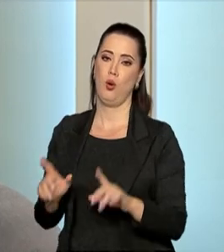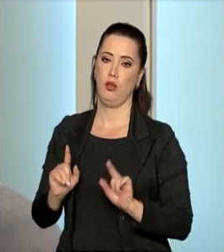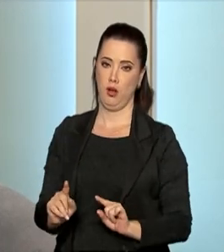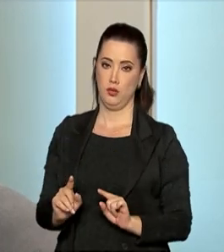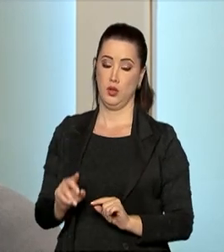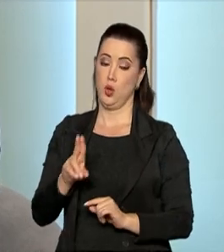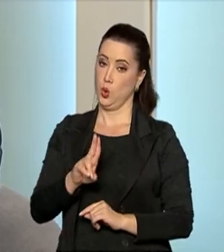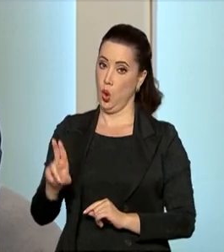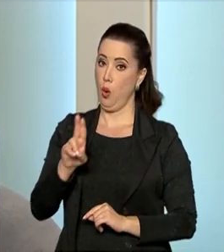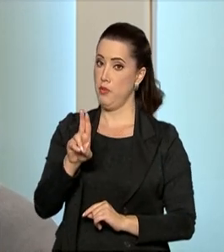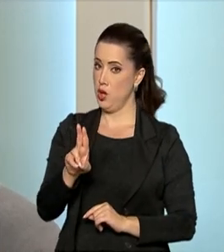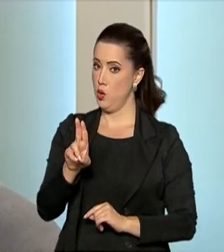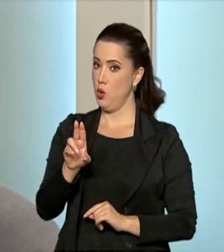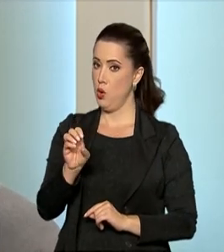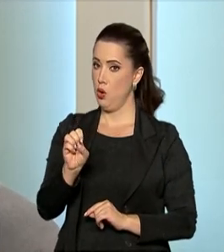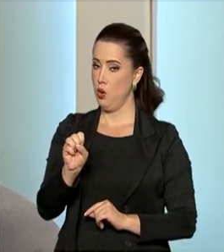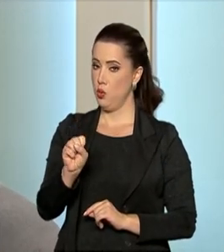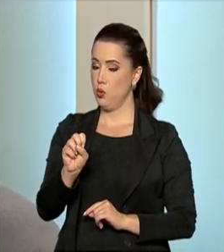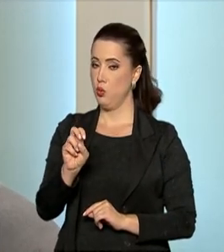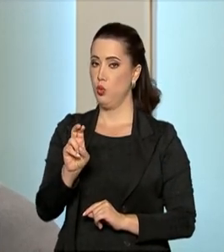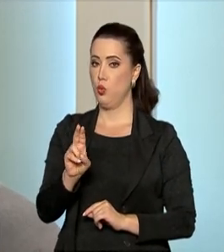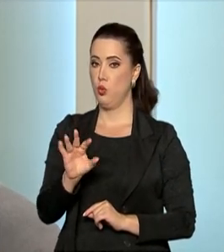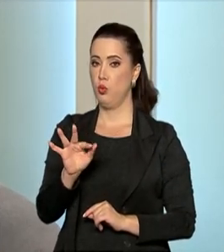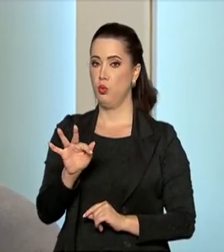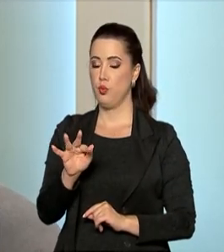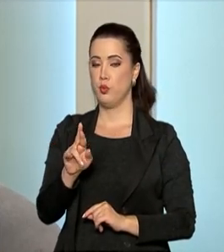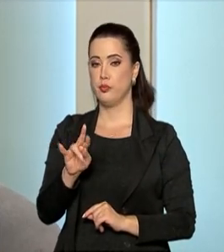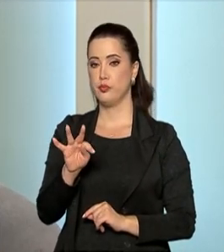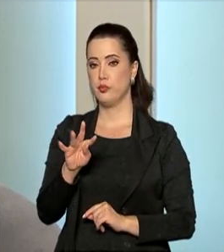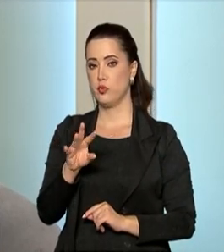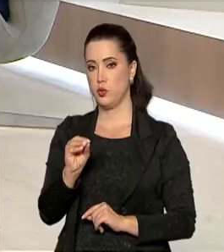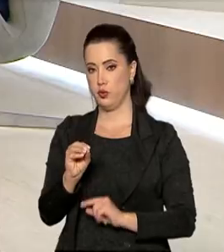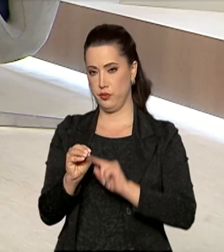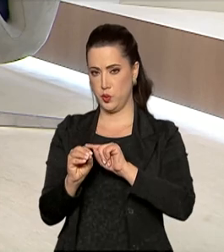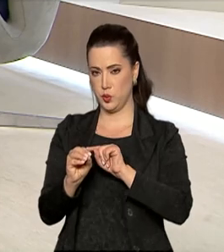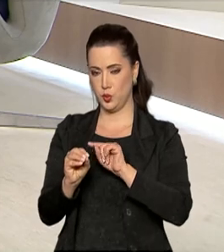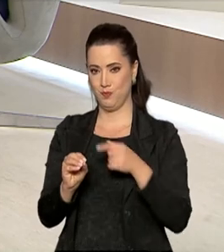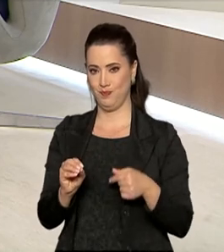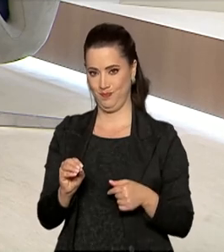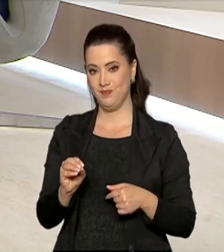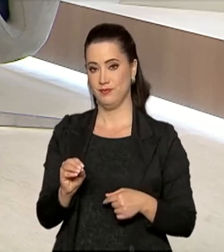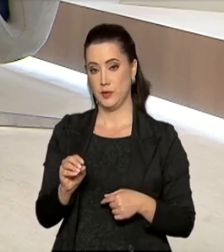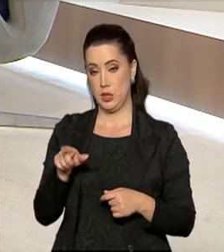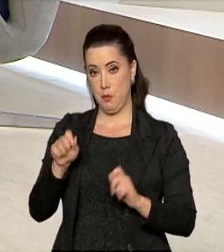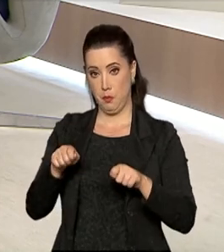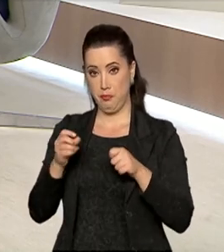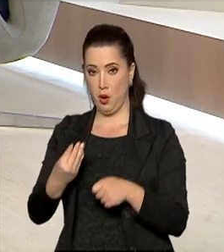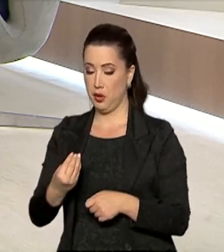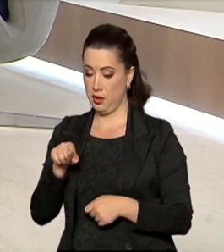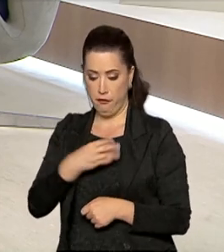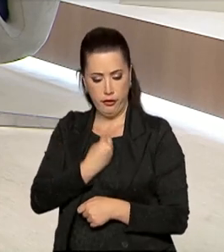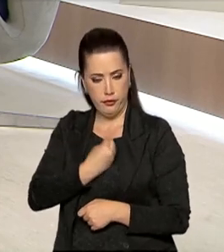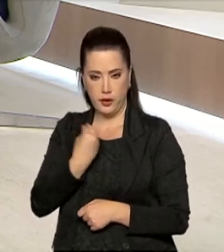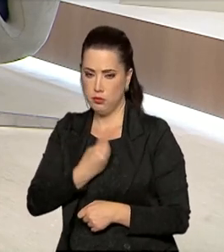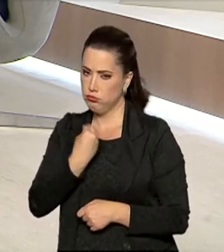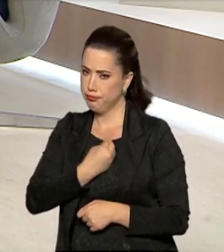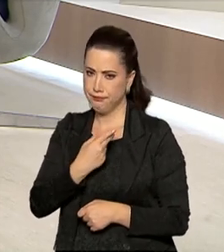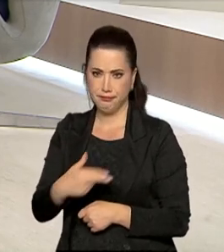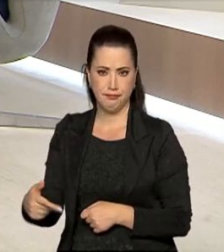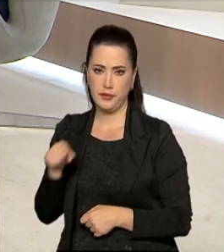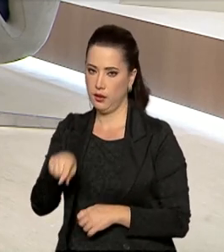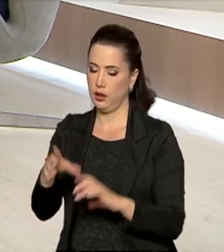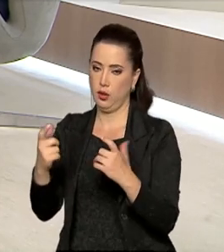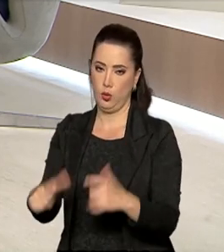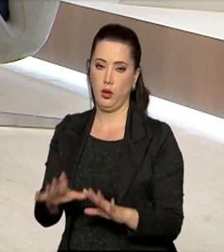exclusivo, ninguém melhor do que eles para dizer o que desejam na realização desse uso